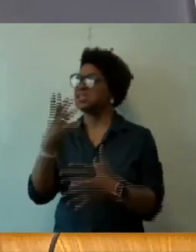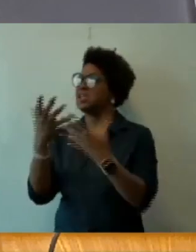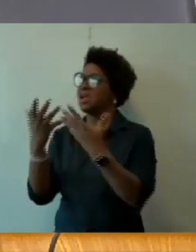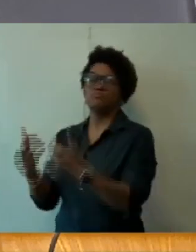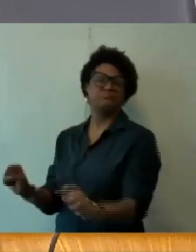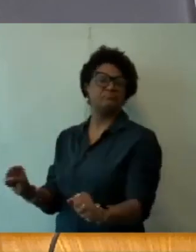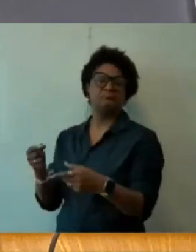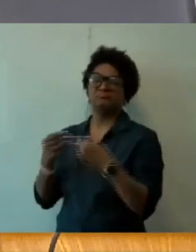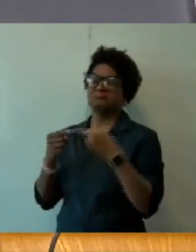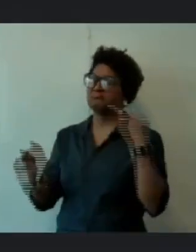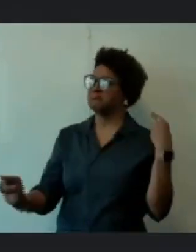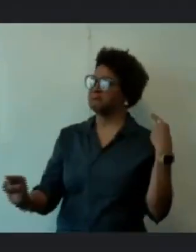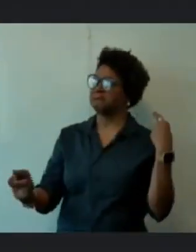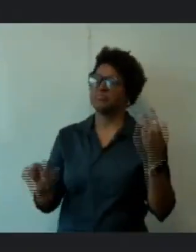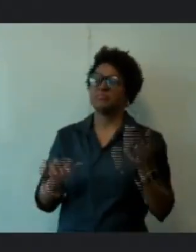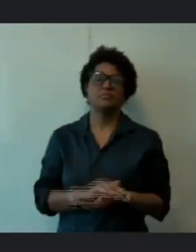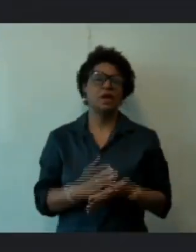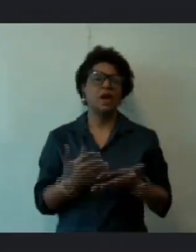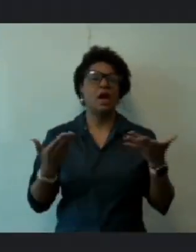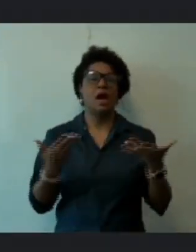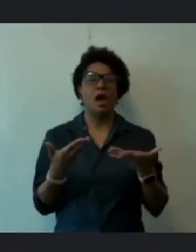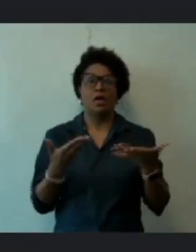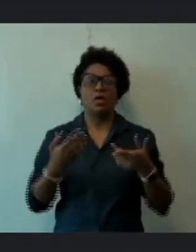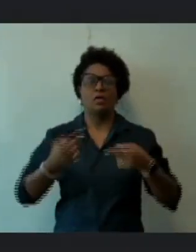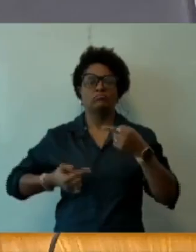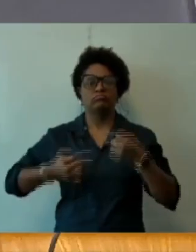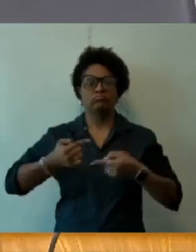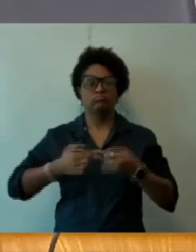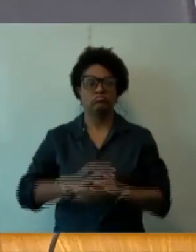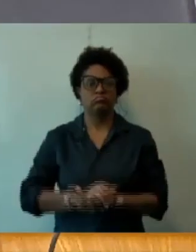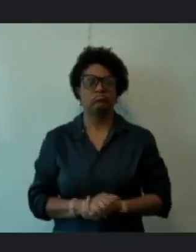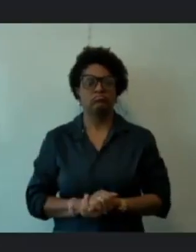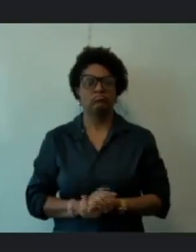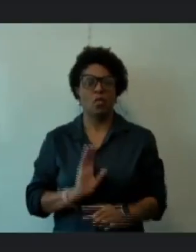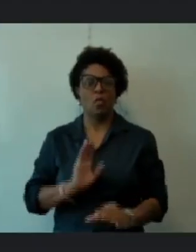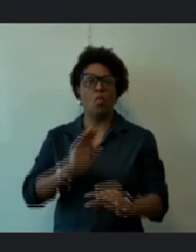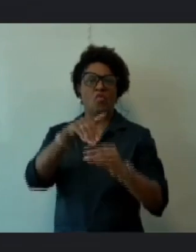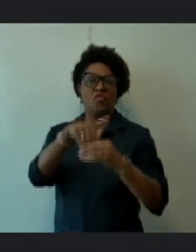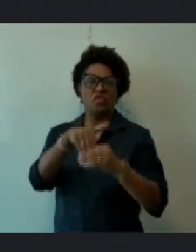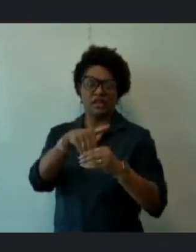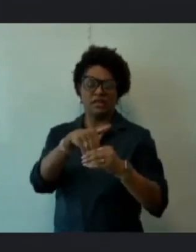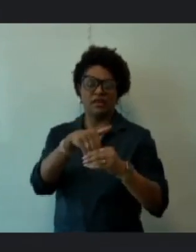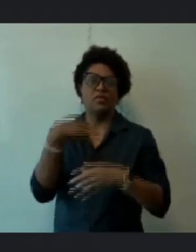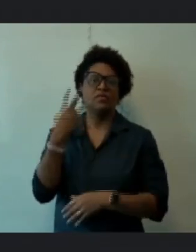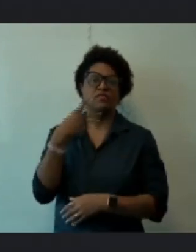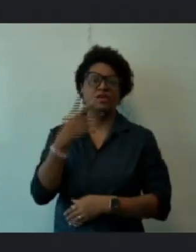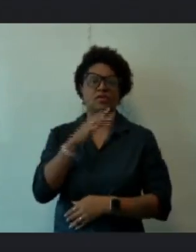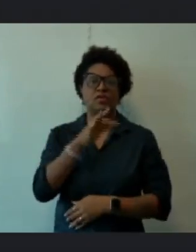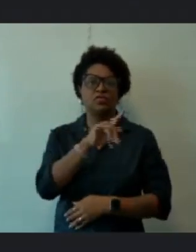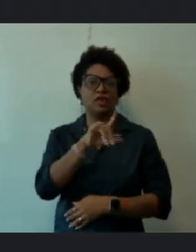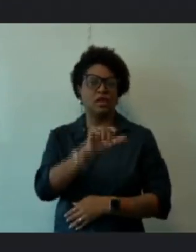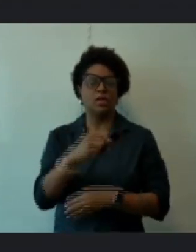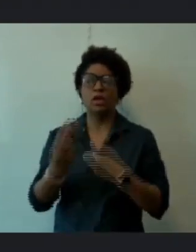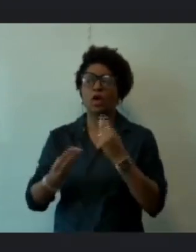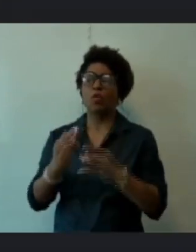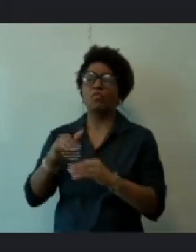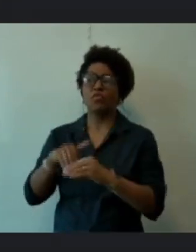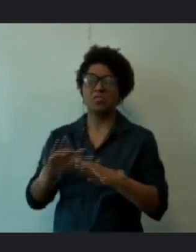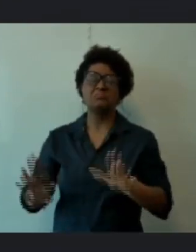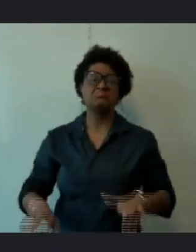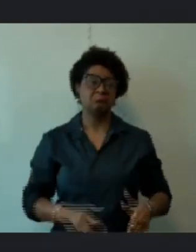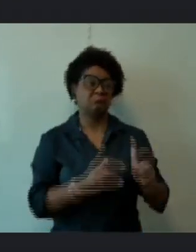Eu coloco em discussão. Trago para a votação como vota a vereadora Fernanda. De acordo. Como vota o vereador